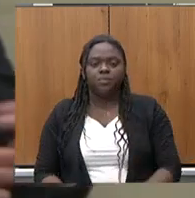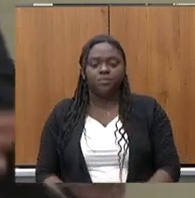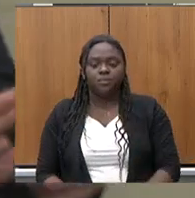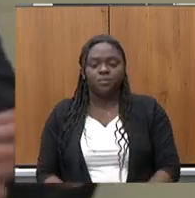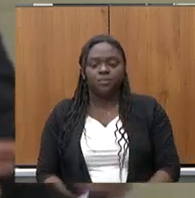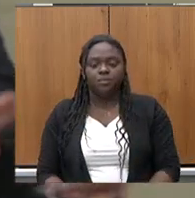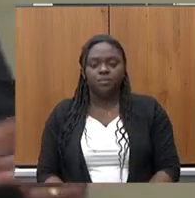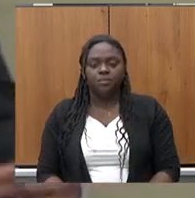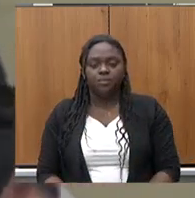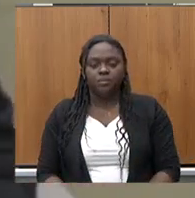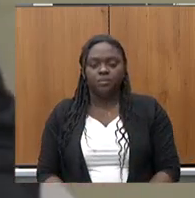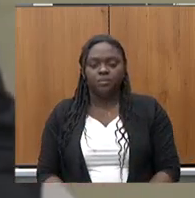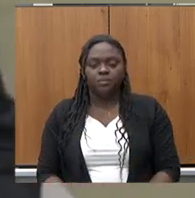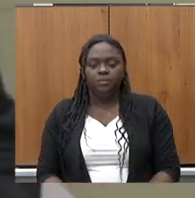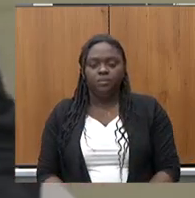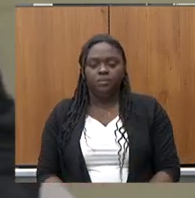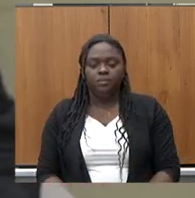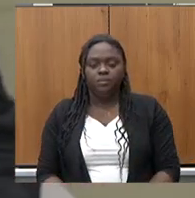Pode passar, por favor.